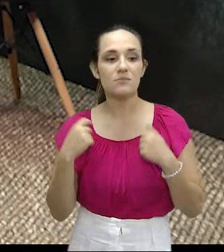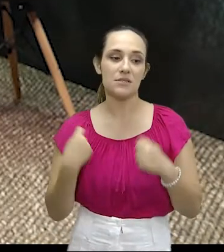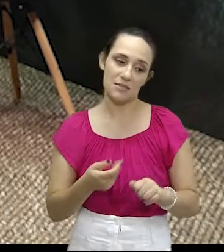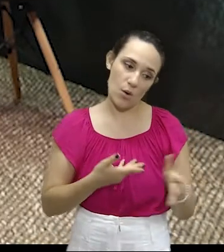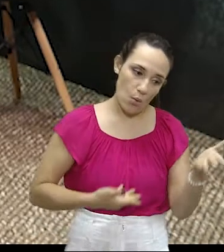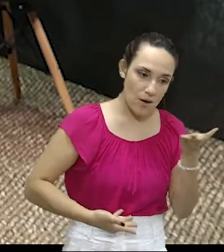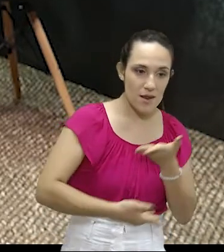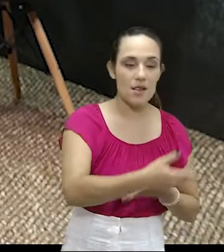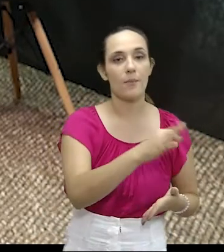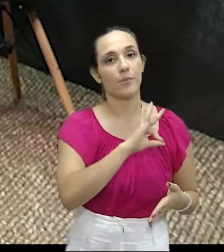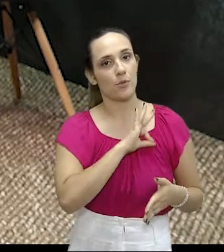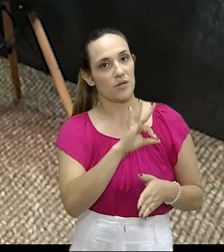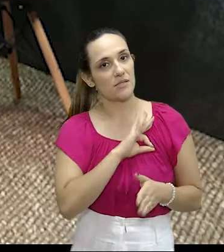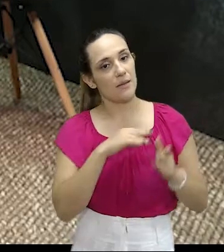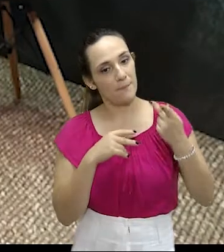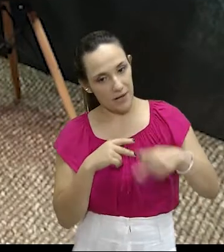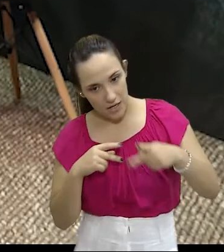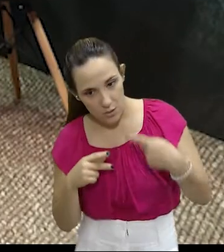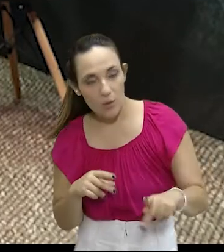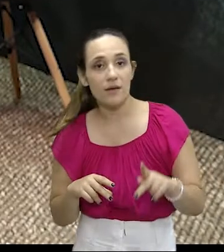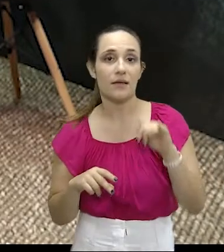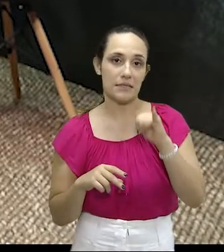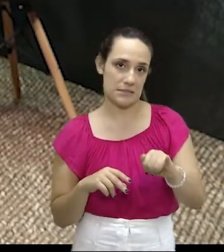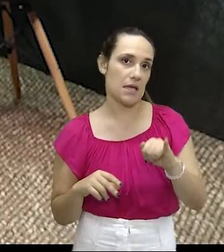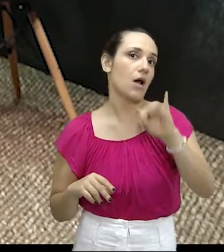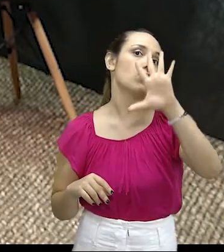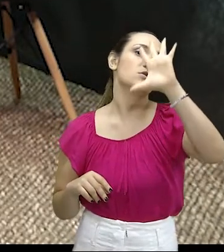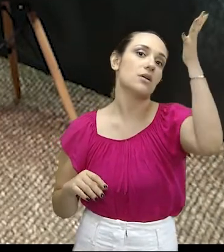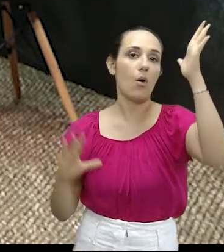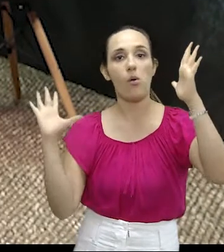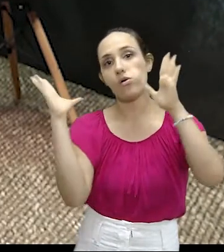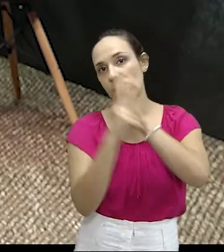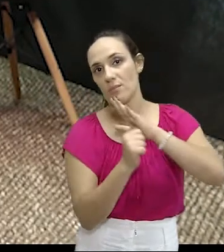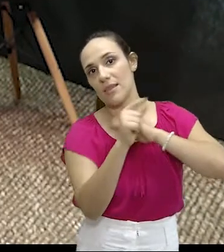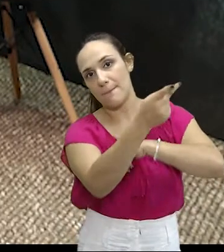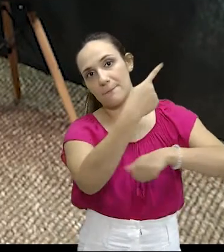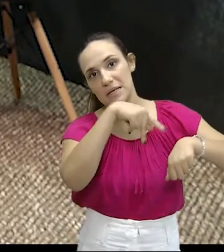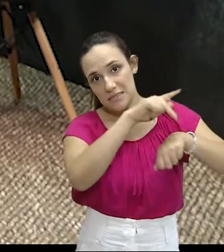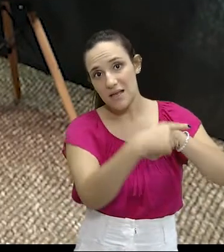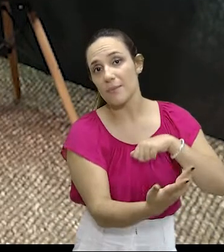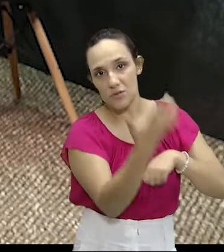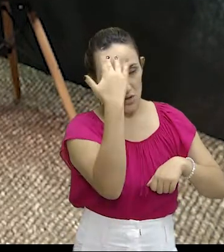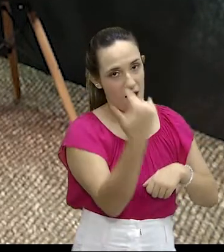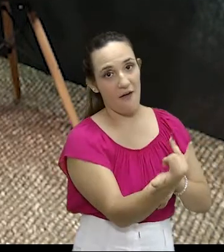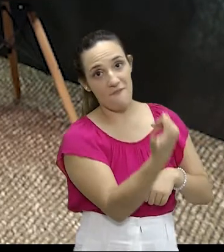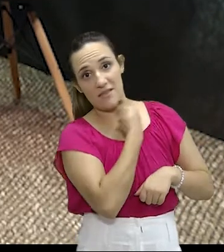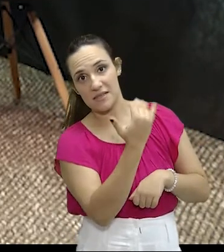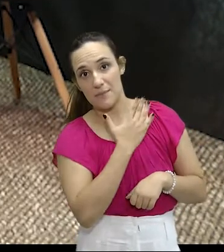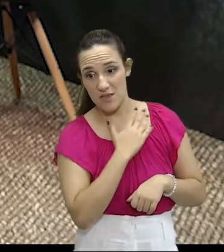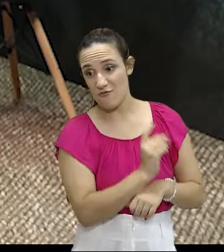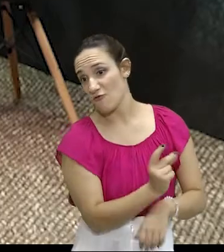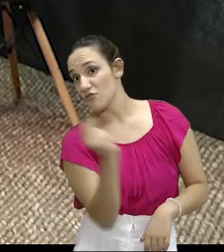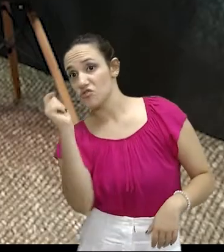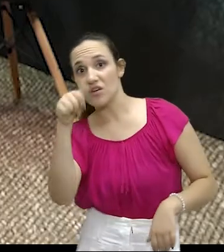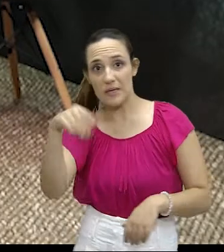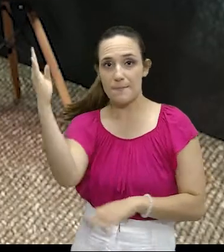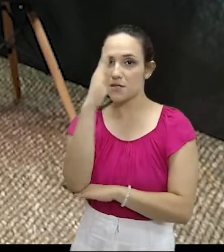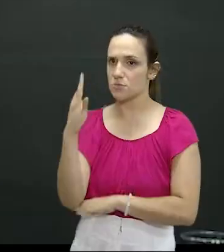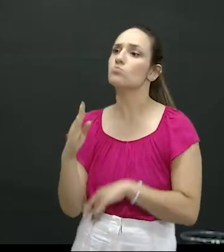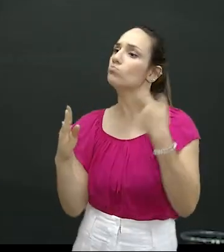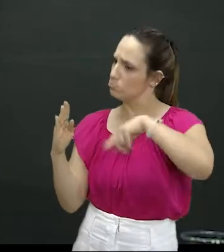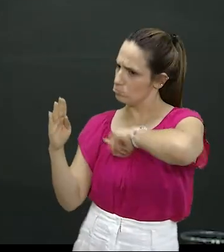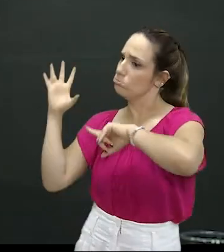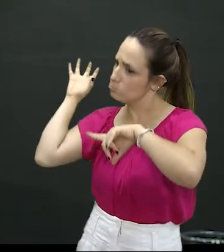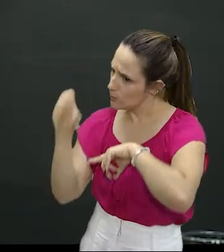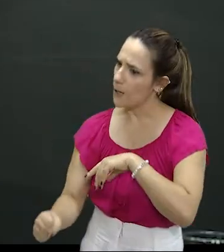Paraguai, o combate, se ocorrer um roubo, digamos, no Paraguai. Temos a informação que o criminoso está escondido no território nacional,